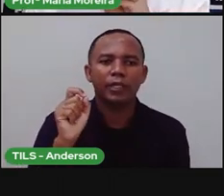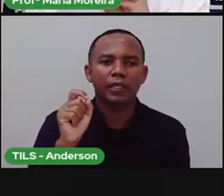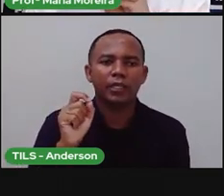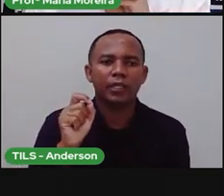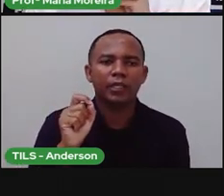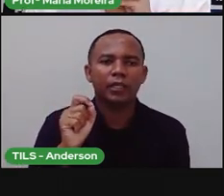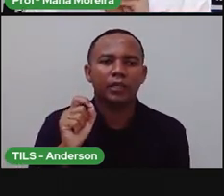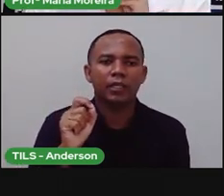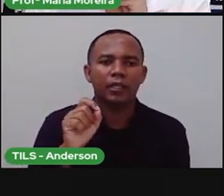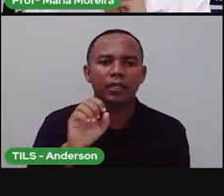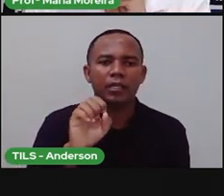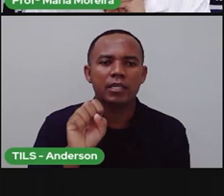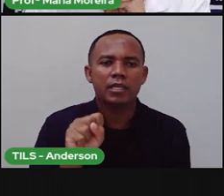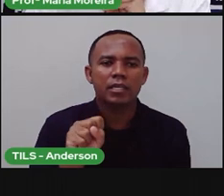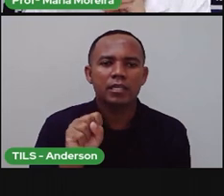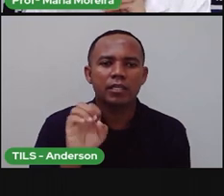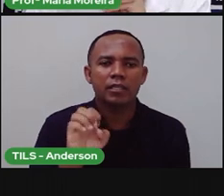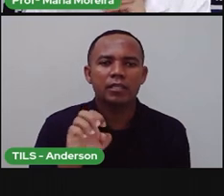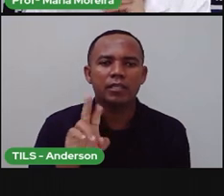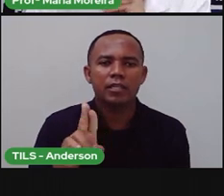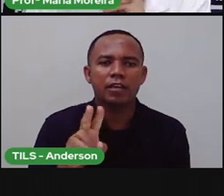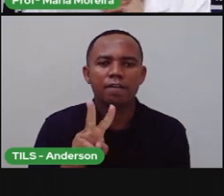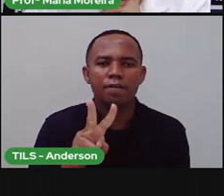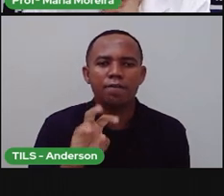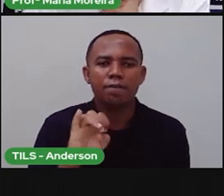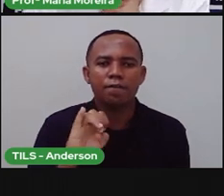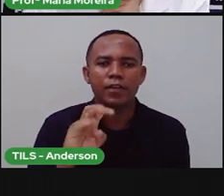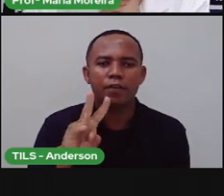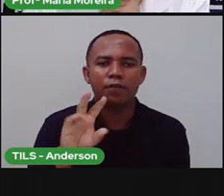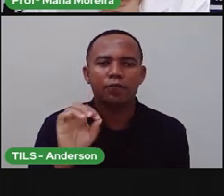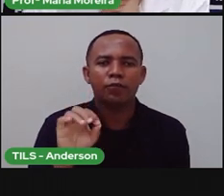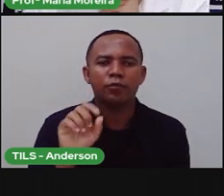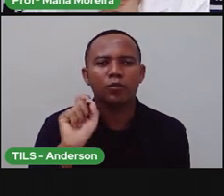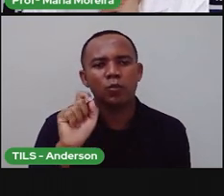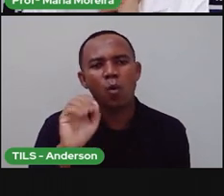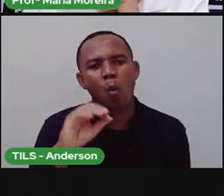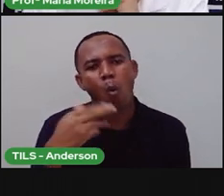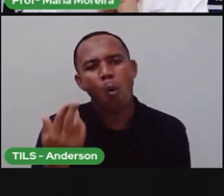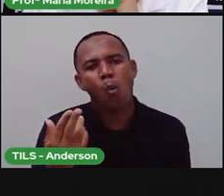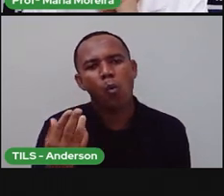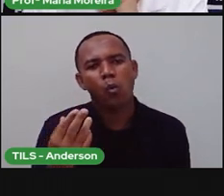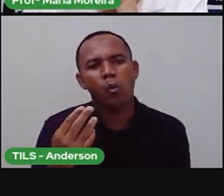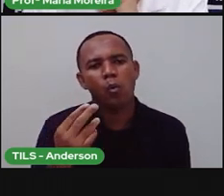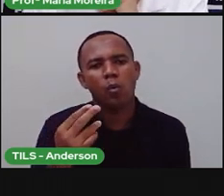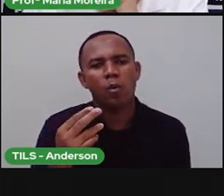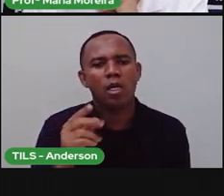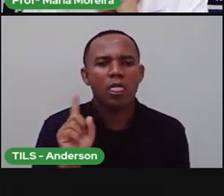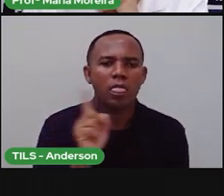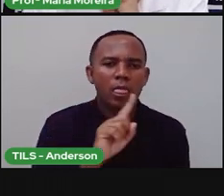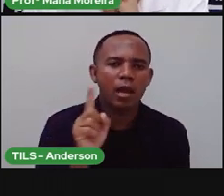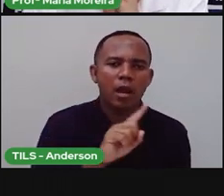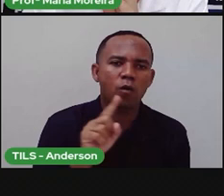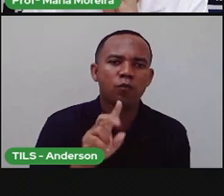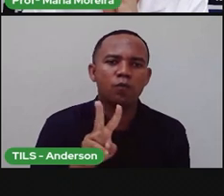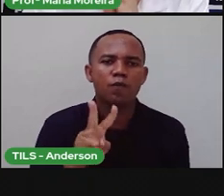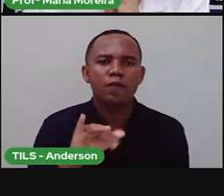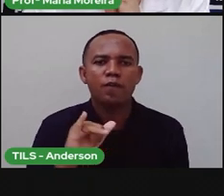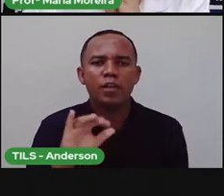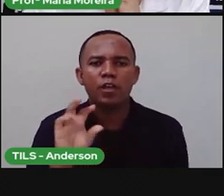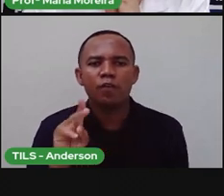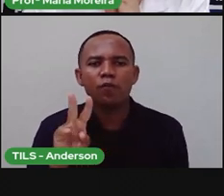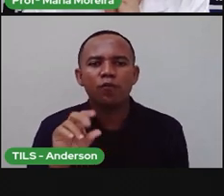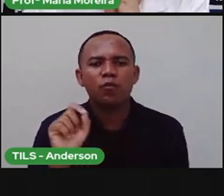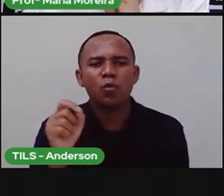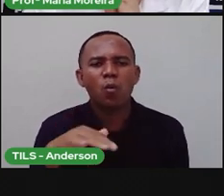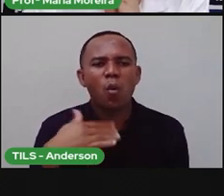vivo, né? E o que é o ser não vivo? À minha volta, quais são os seres vivos que eu estou conseguindo visualizar? Quais